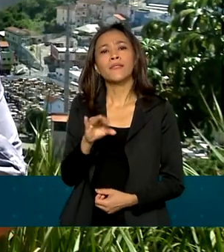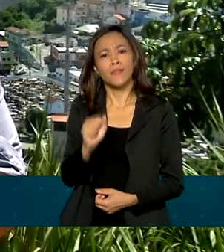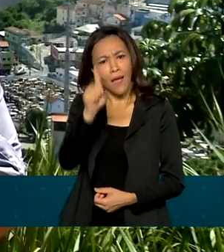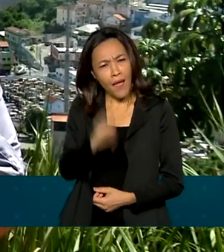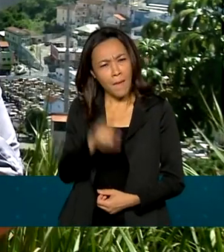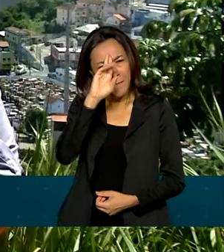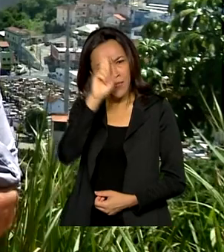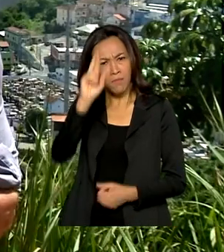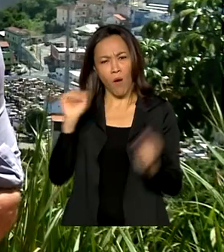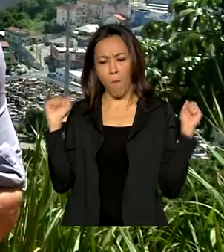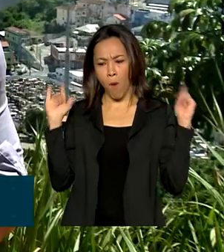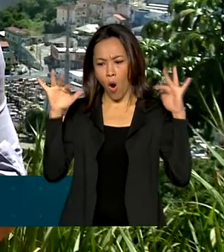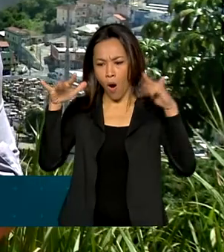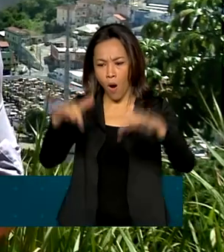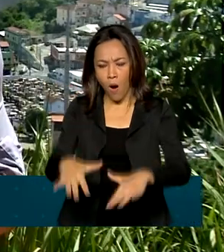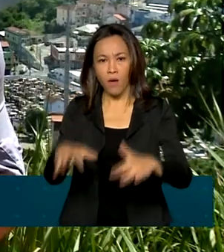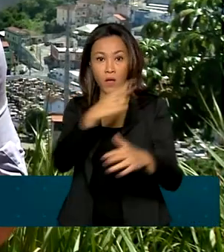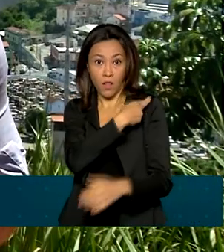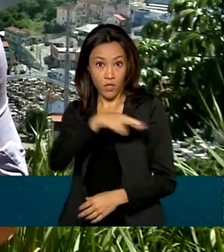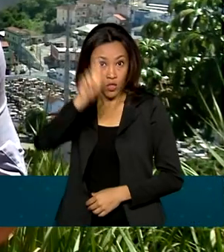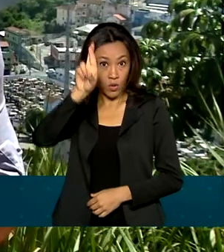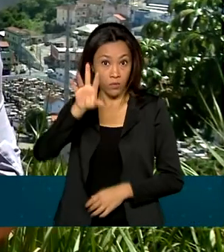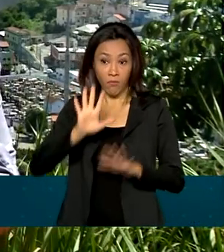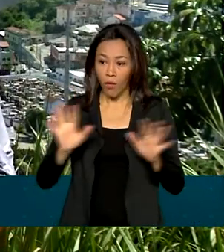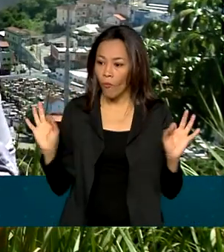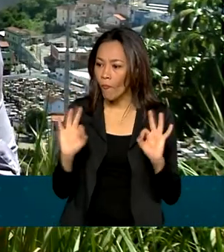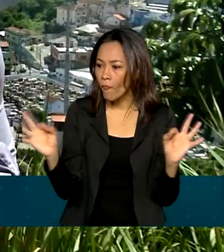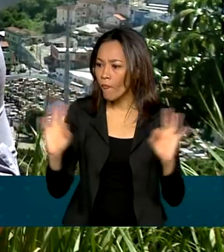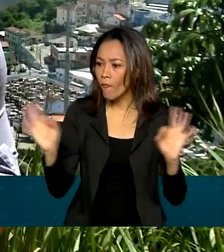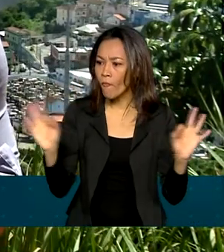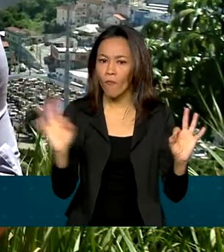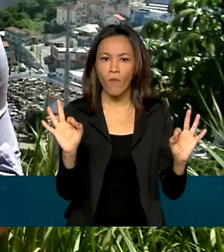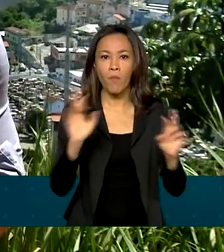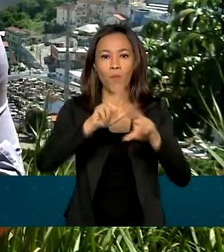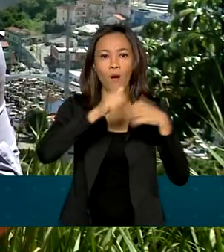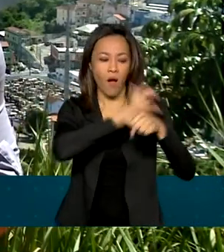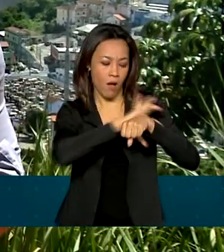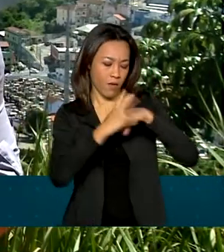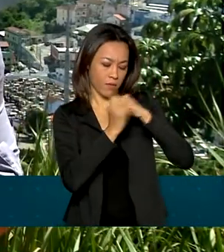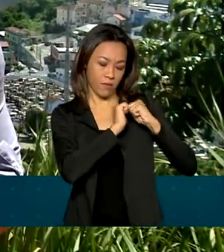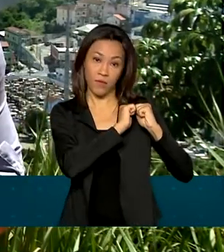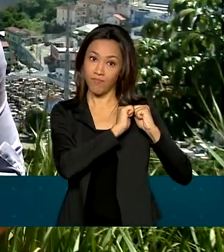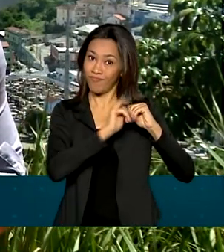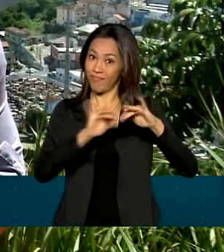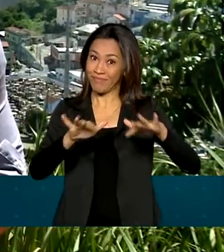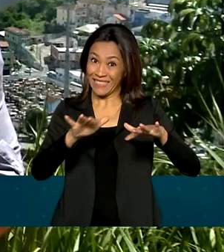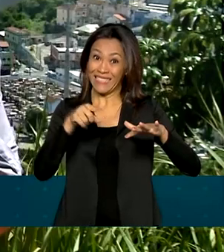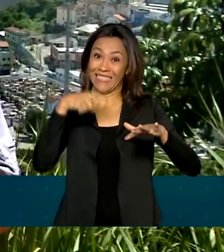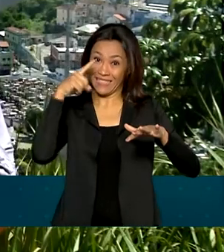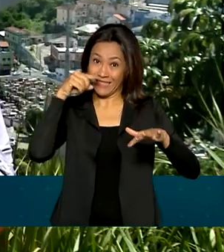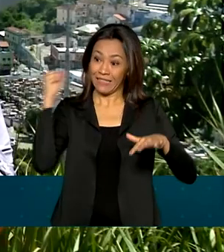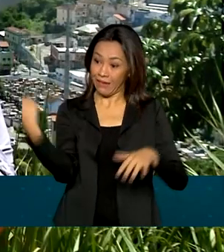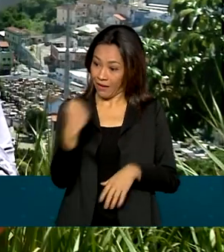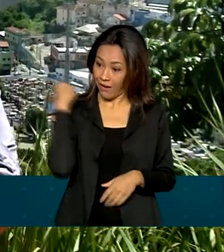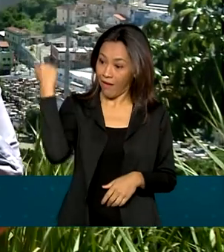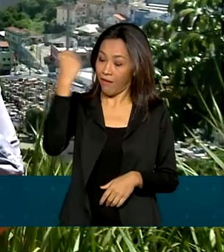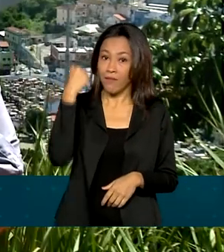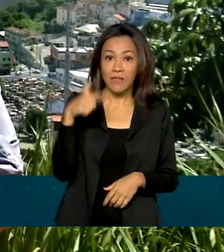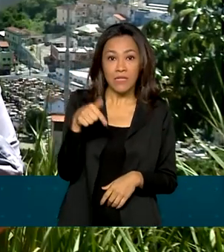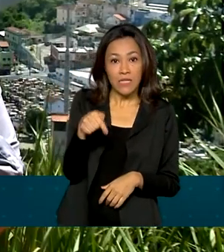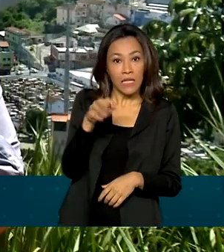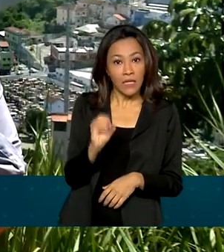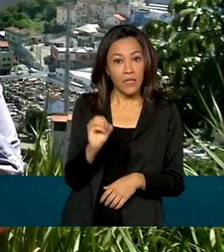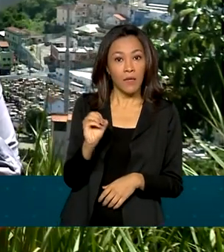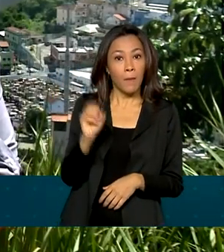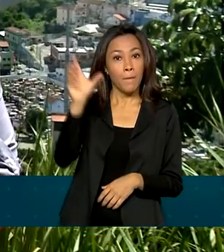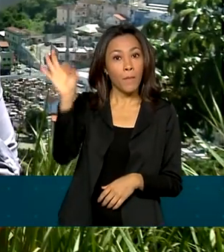turismo religioso do país. Mas sem visitantes, por causa da pandemia, a situação é grave. 70% da